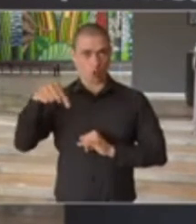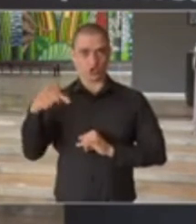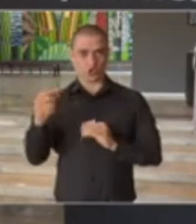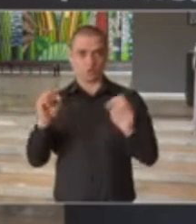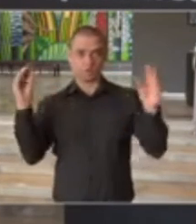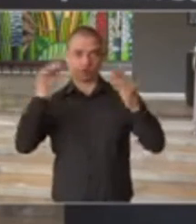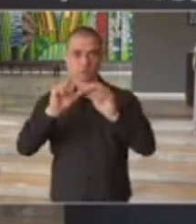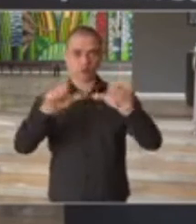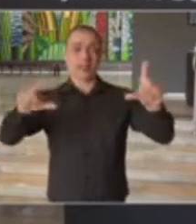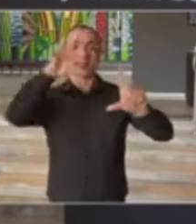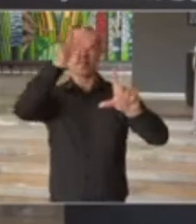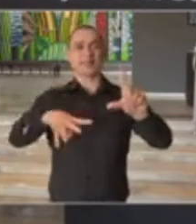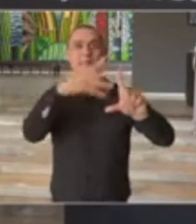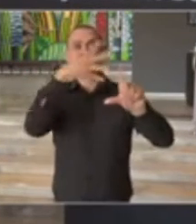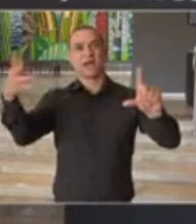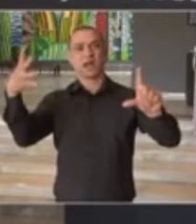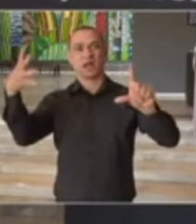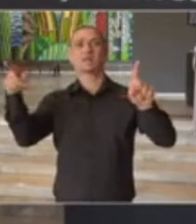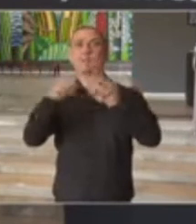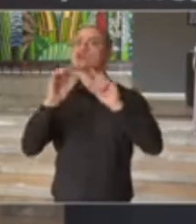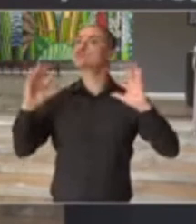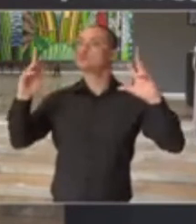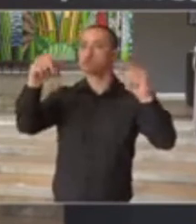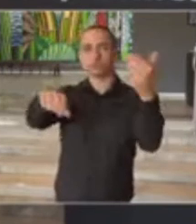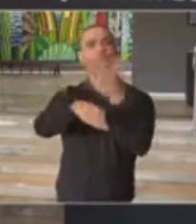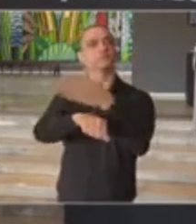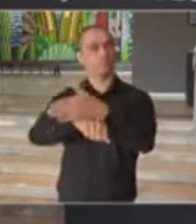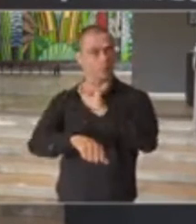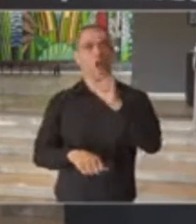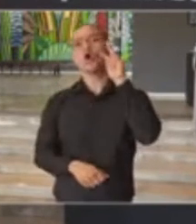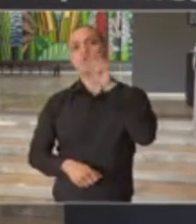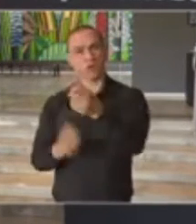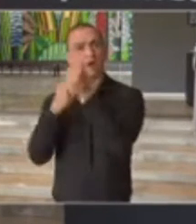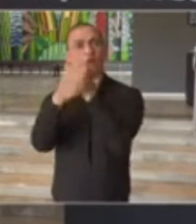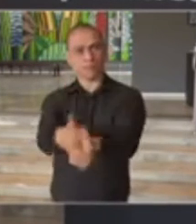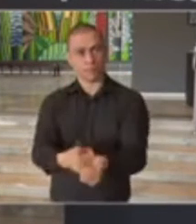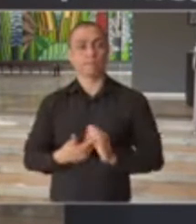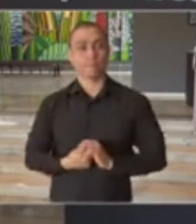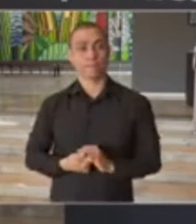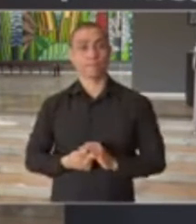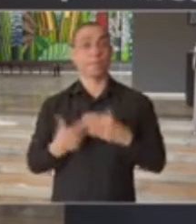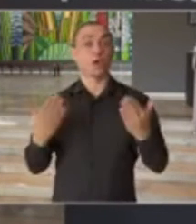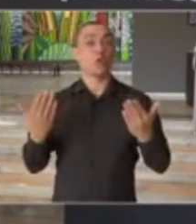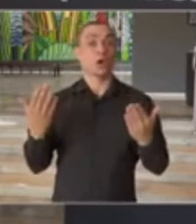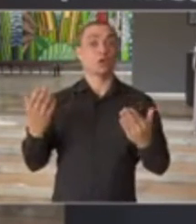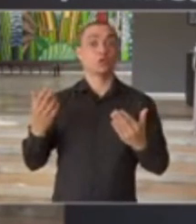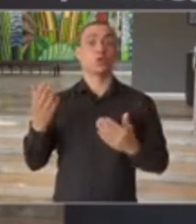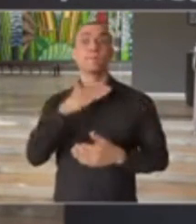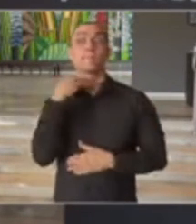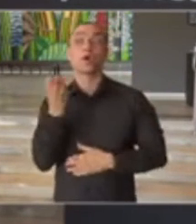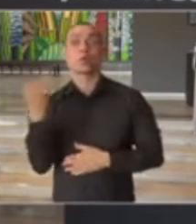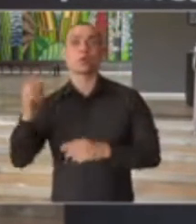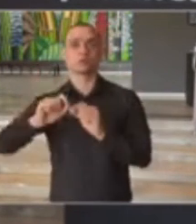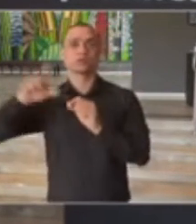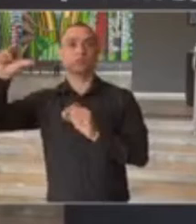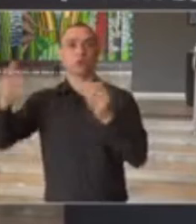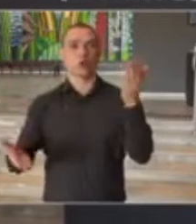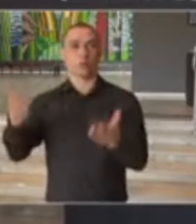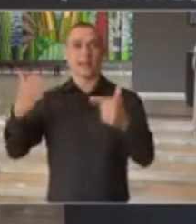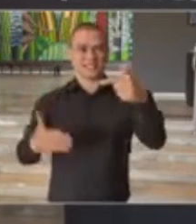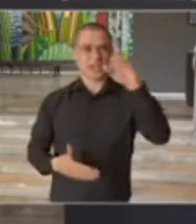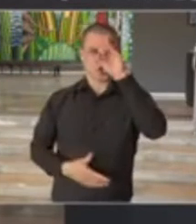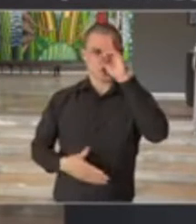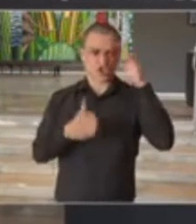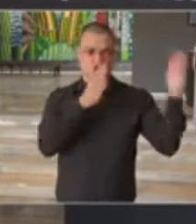a gente deixa as tabelas lá com os indicadores também para que todos possam acompanhar. Então, quanto cresceu em óbitos, porque a gente tem que comparar sete